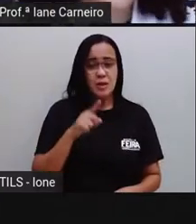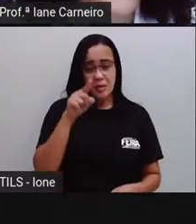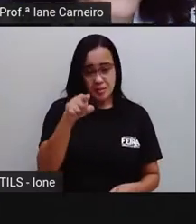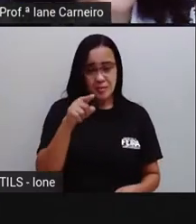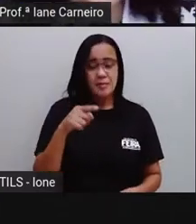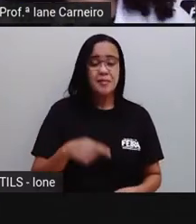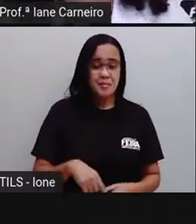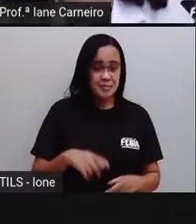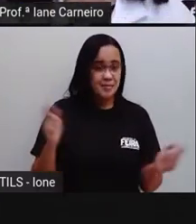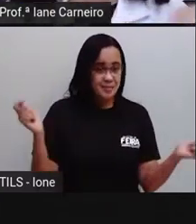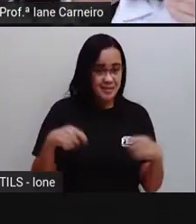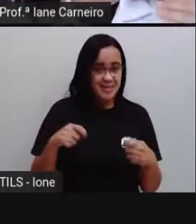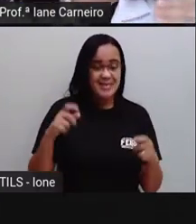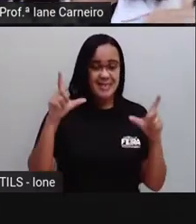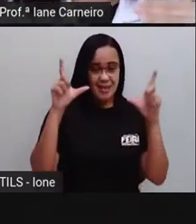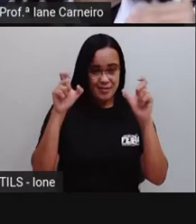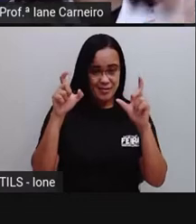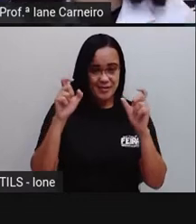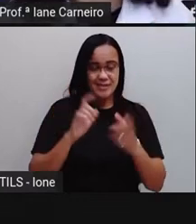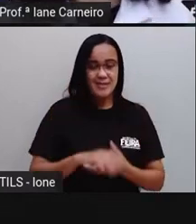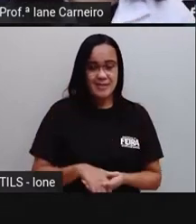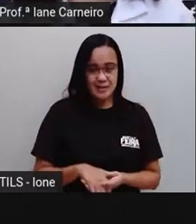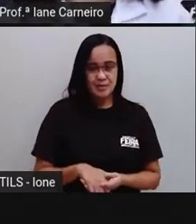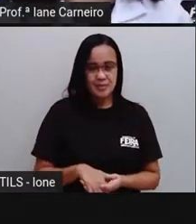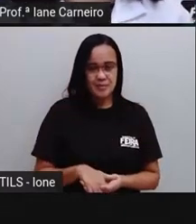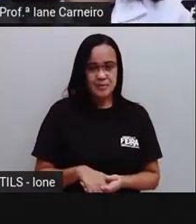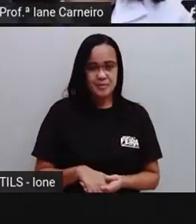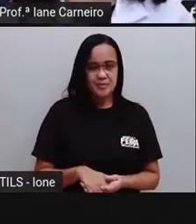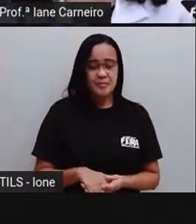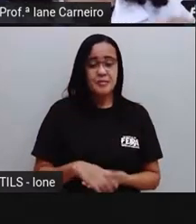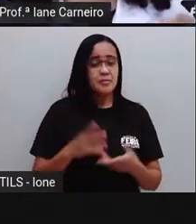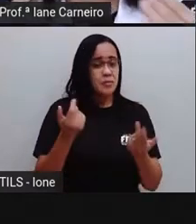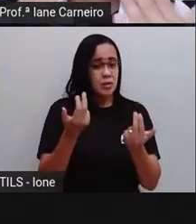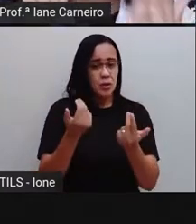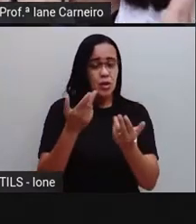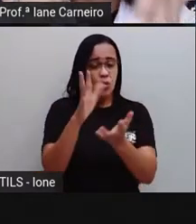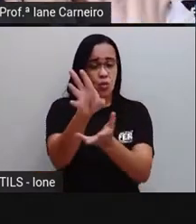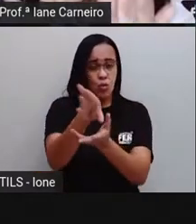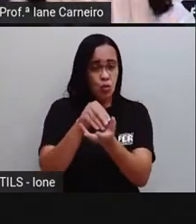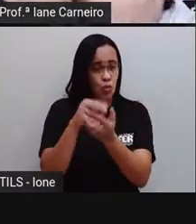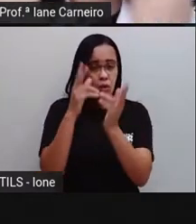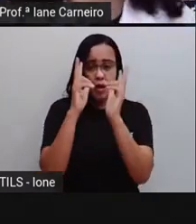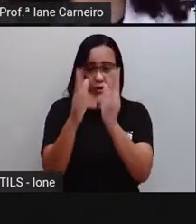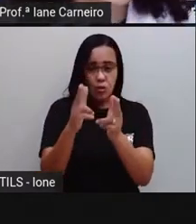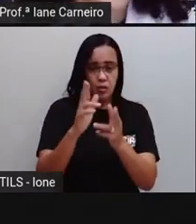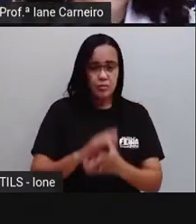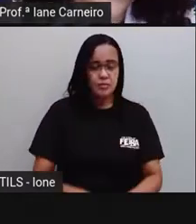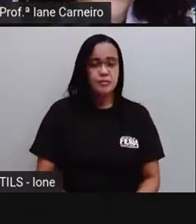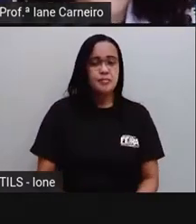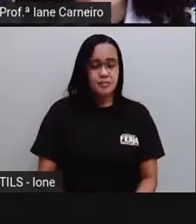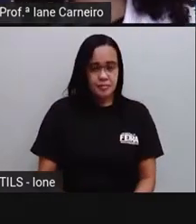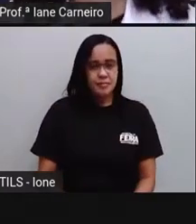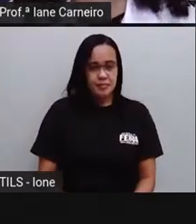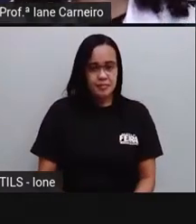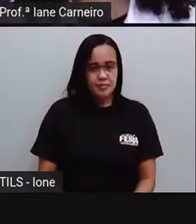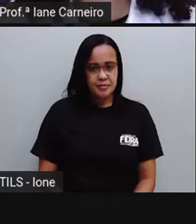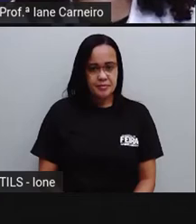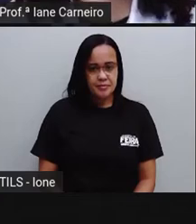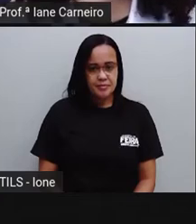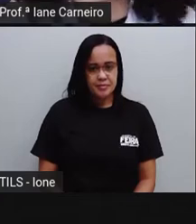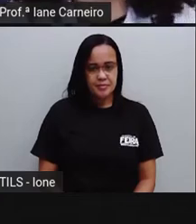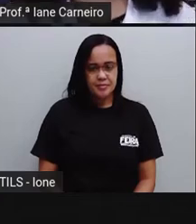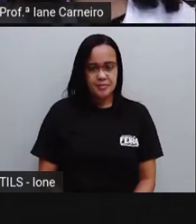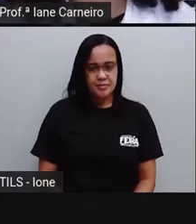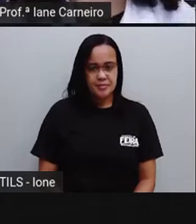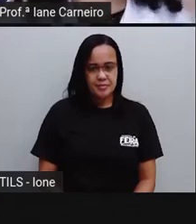vai virar para a Pró, né? E você vai ficar na mesma posição que eu. A gente vai ficar um atrás do outro. E aí,